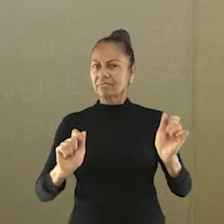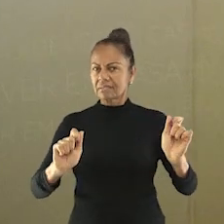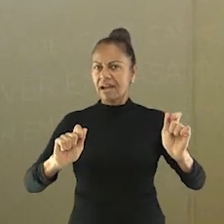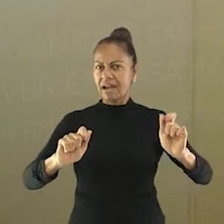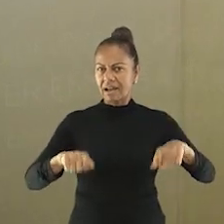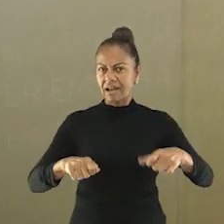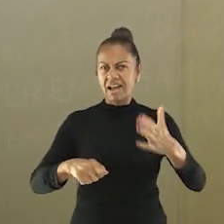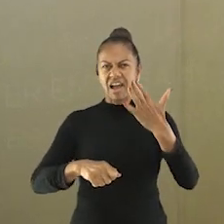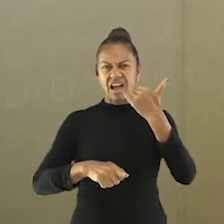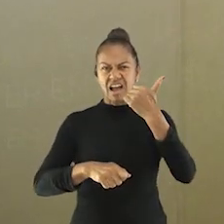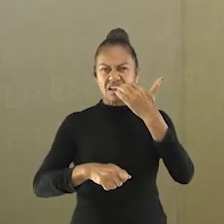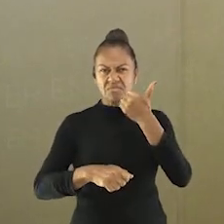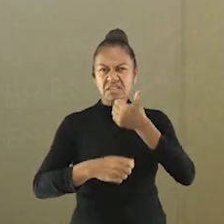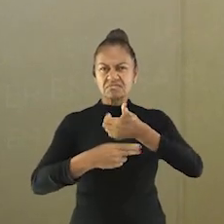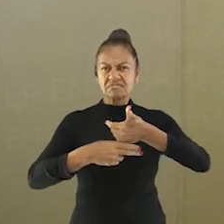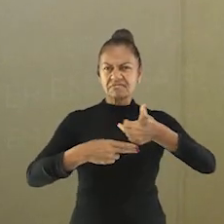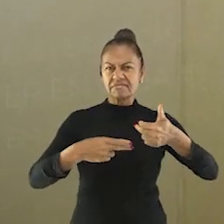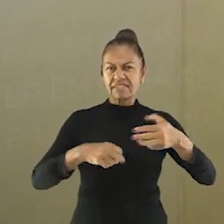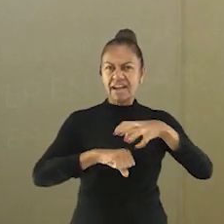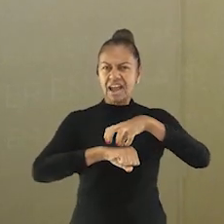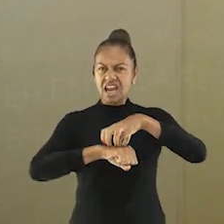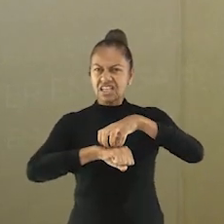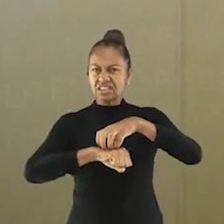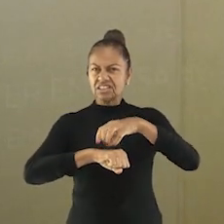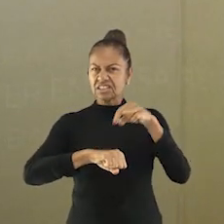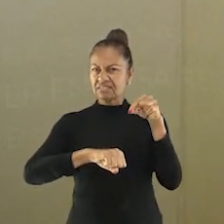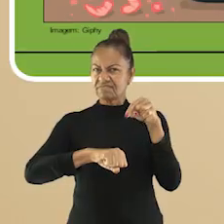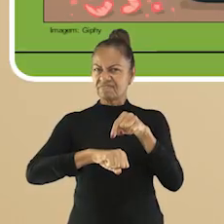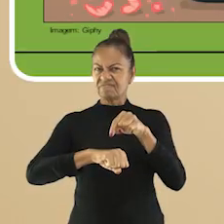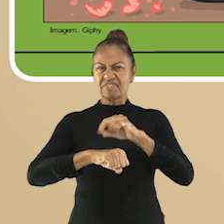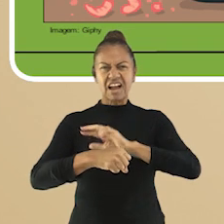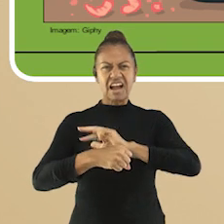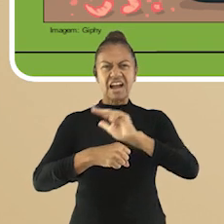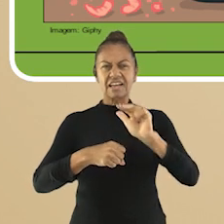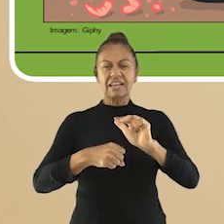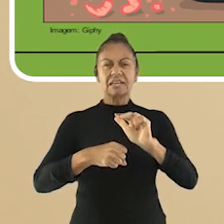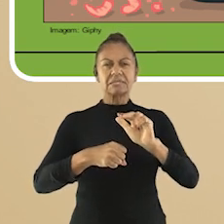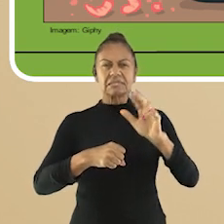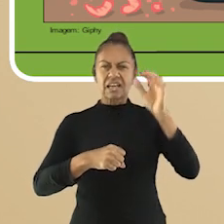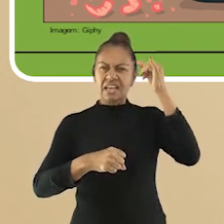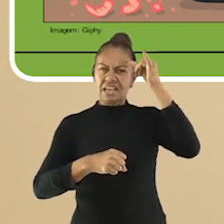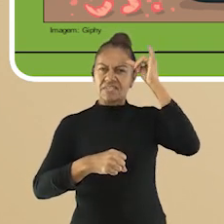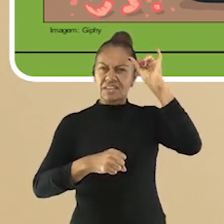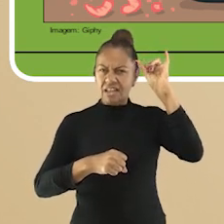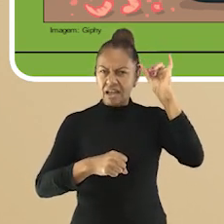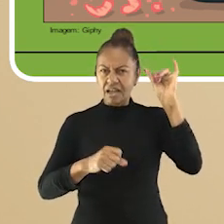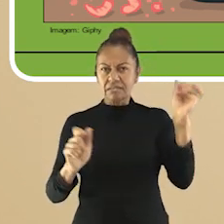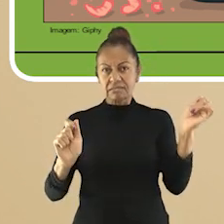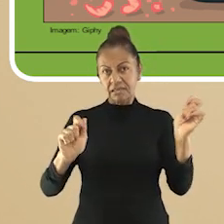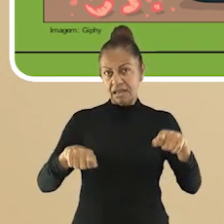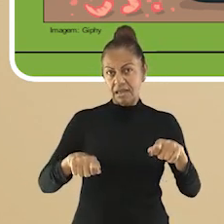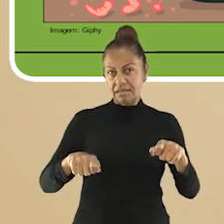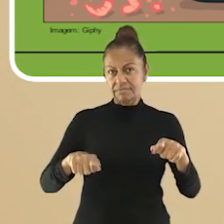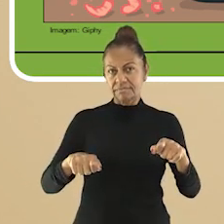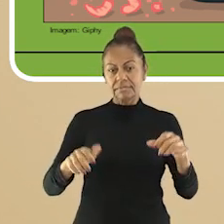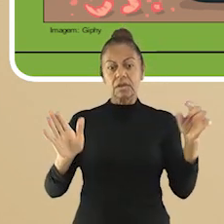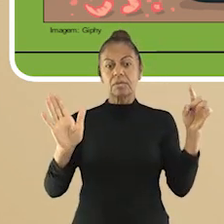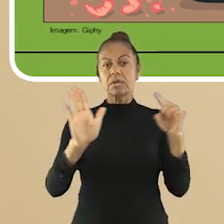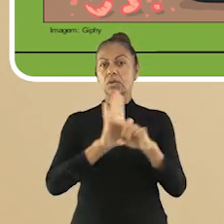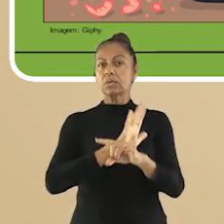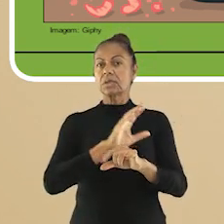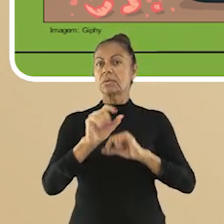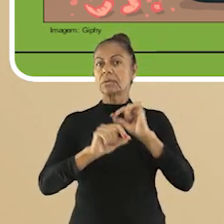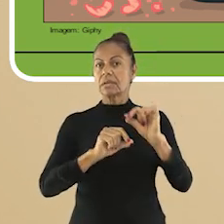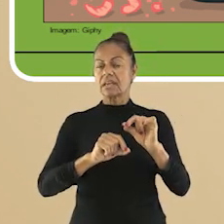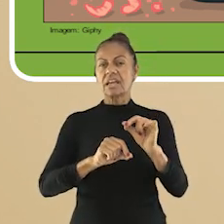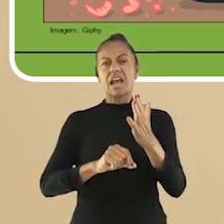duas? E mais, é possível evitá-las? Nós vamos responder a essas e outras dúvidas e nossa pergunta